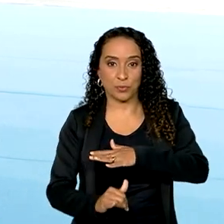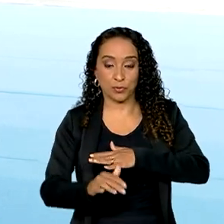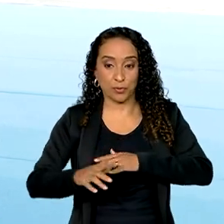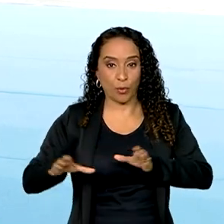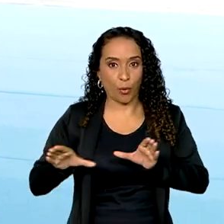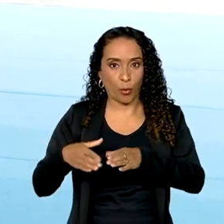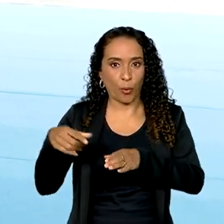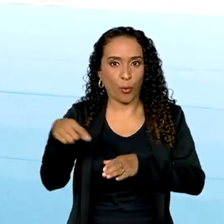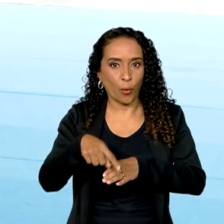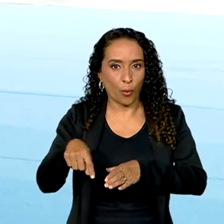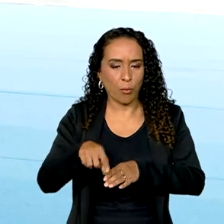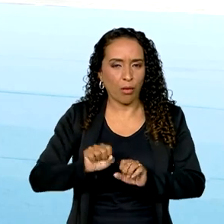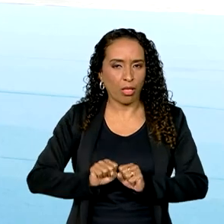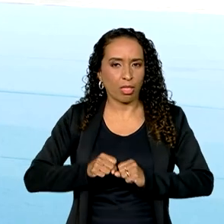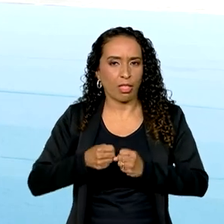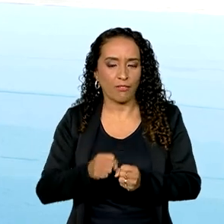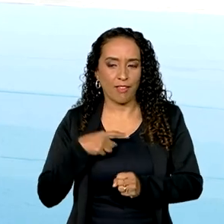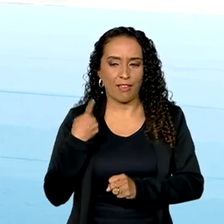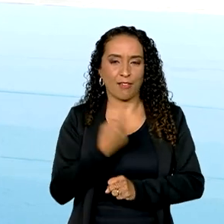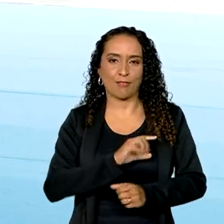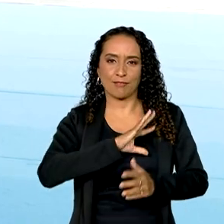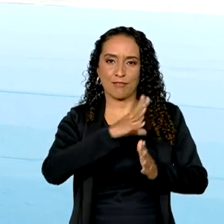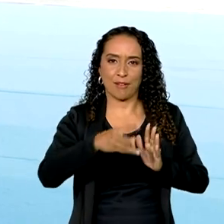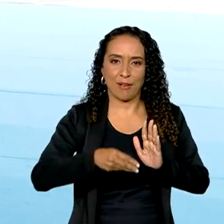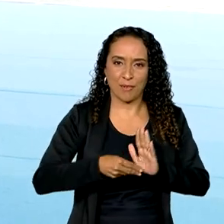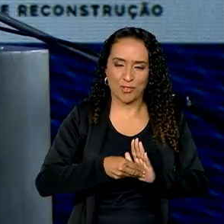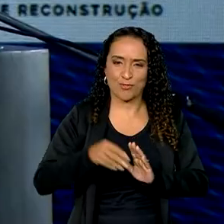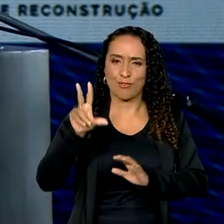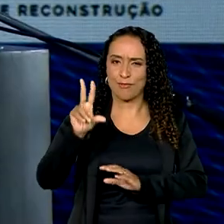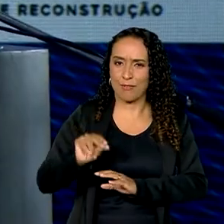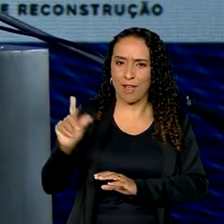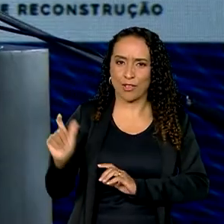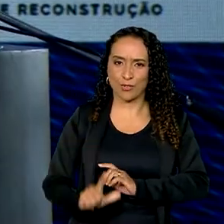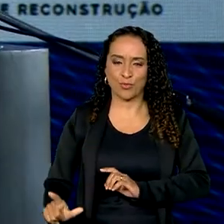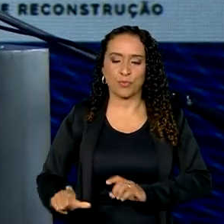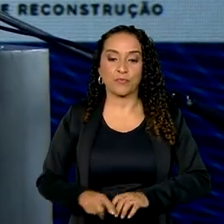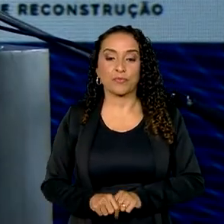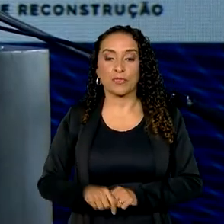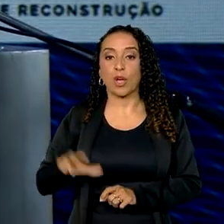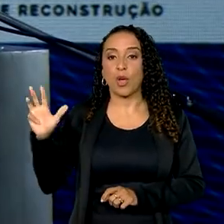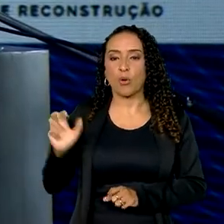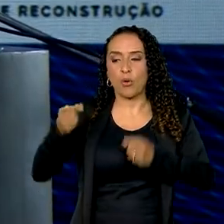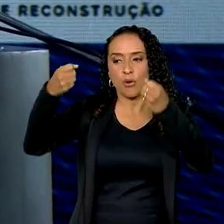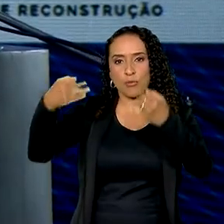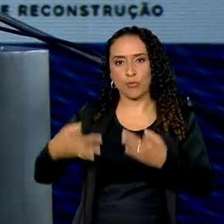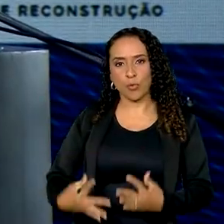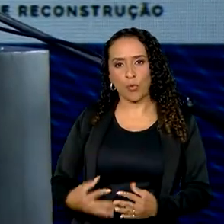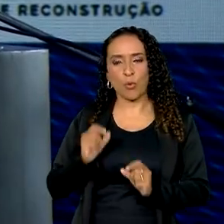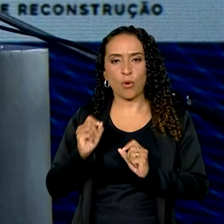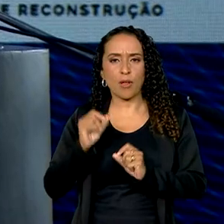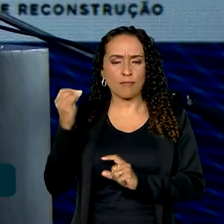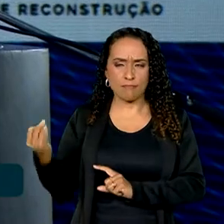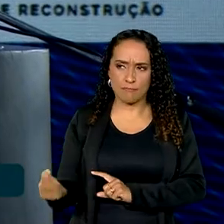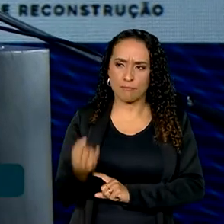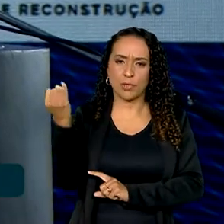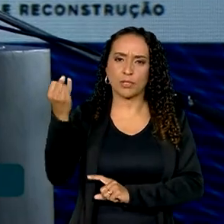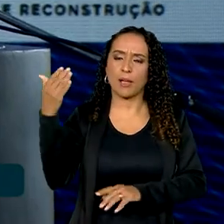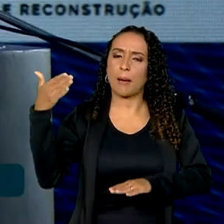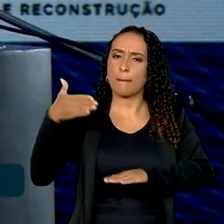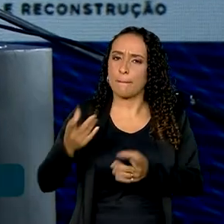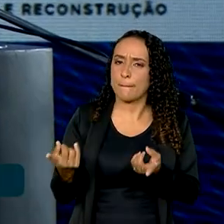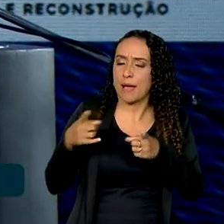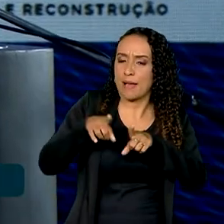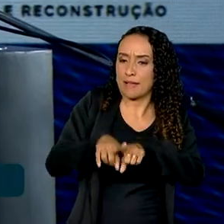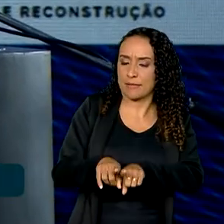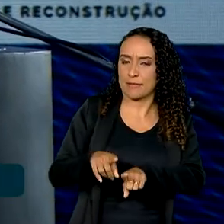categoria a defender a nossa Amazônia Azul. Lula ressaltou em seu discurso a importância da parceria